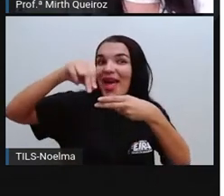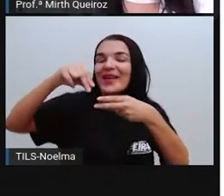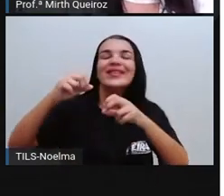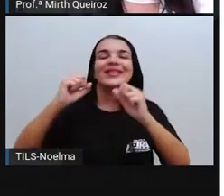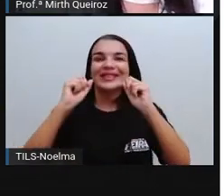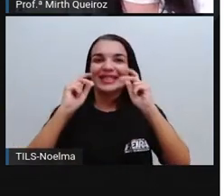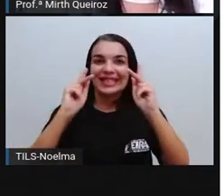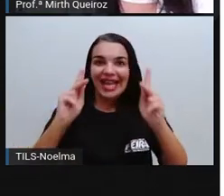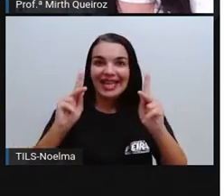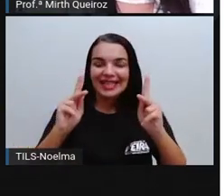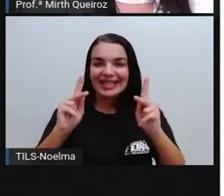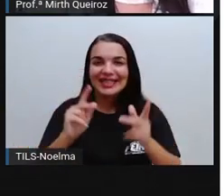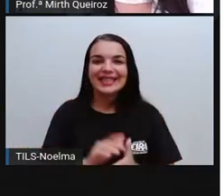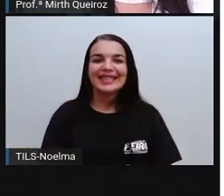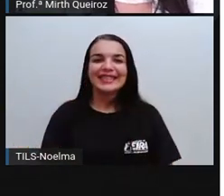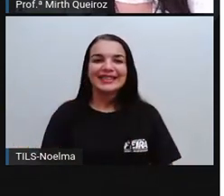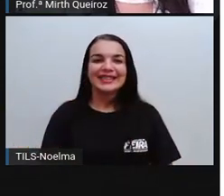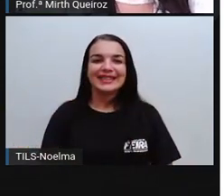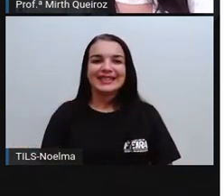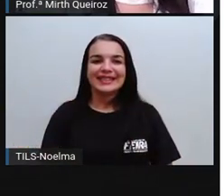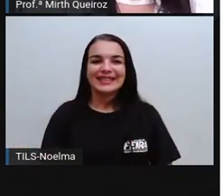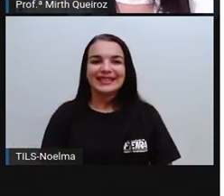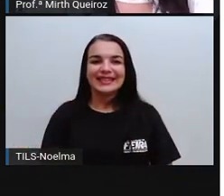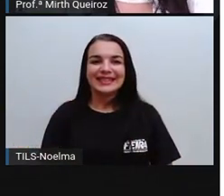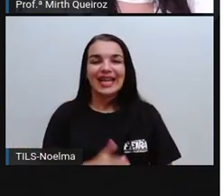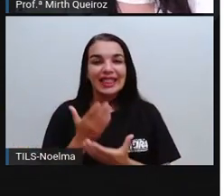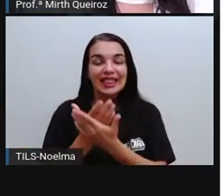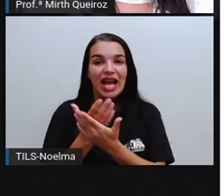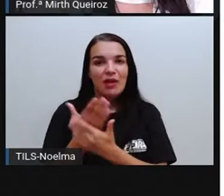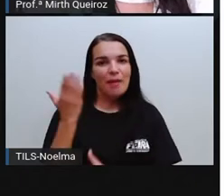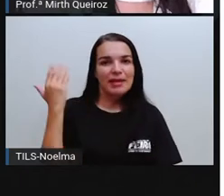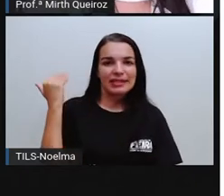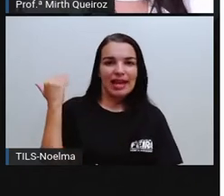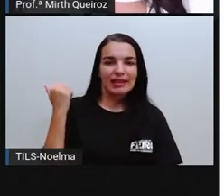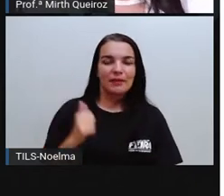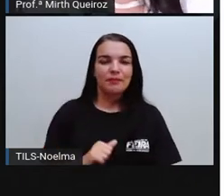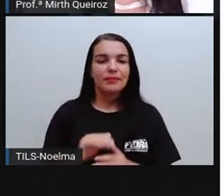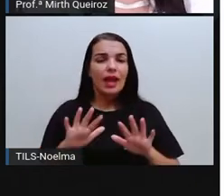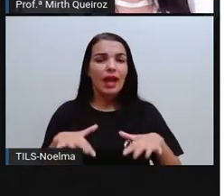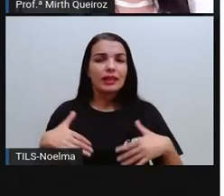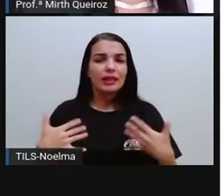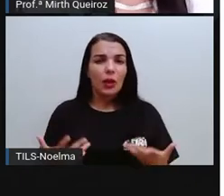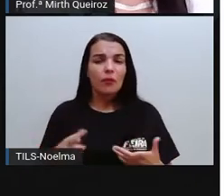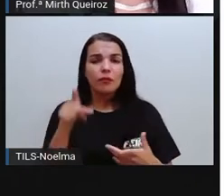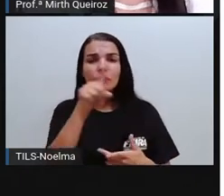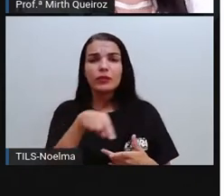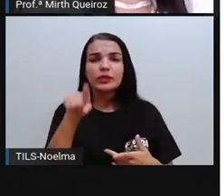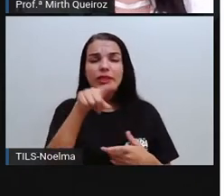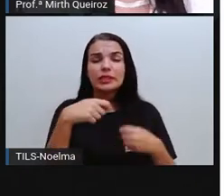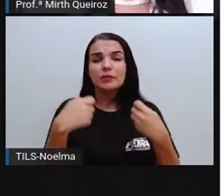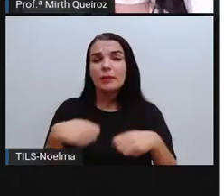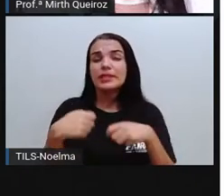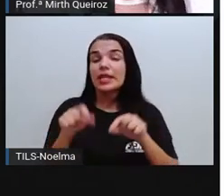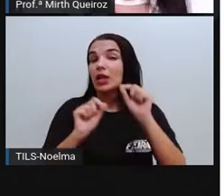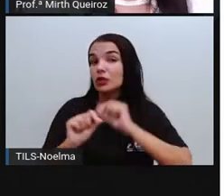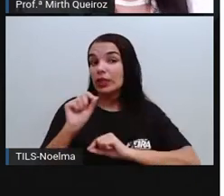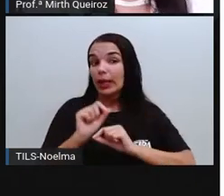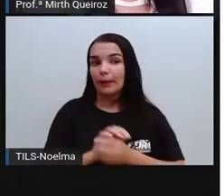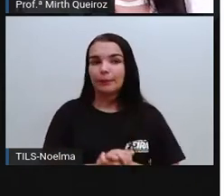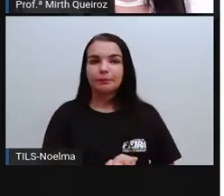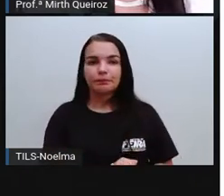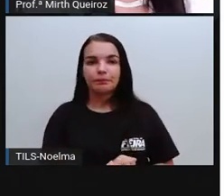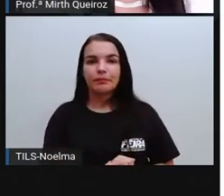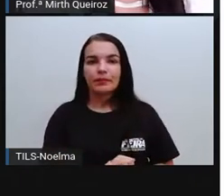fizeram aí na aula passada. E para isso, o que vocês vão precisar? Vocês vão